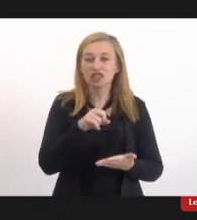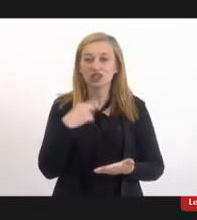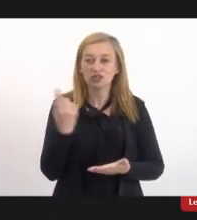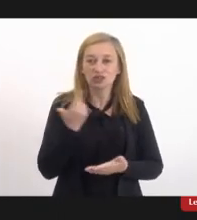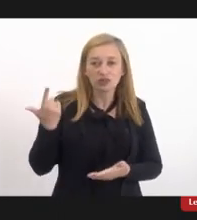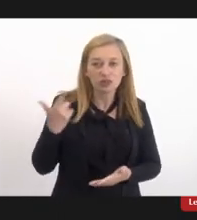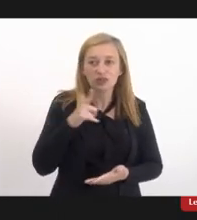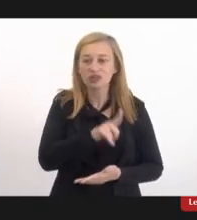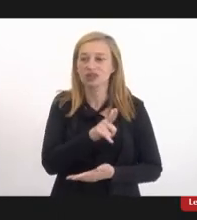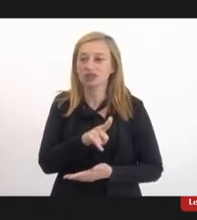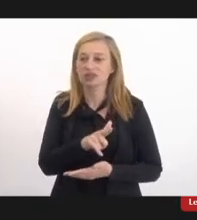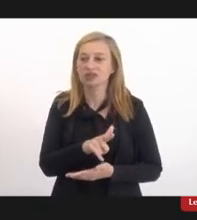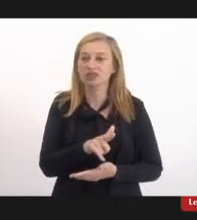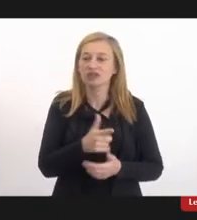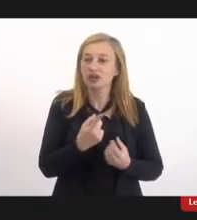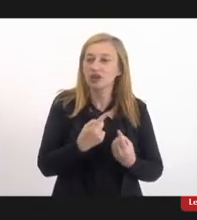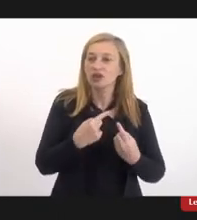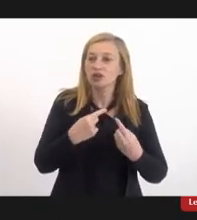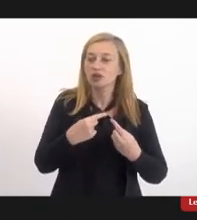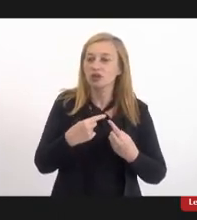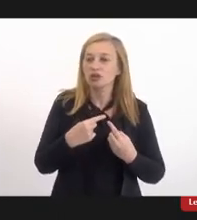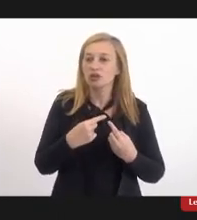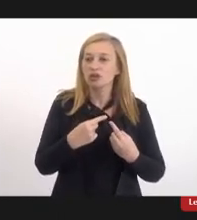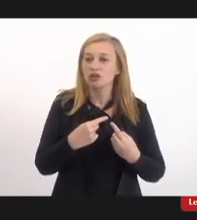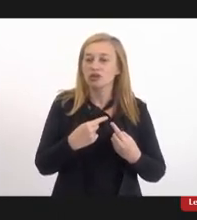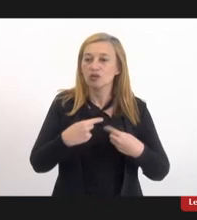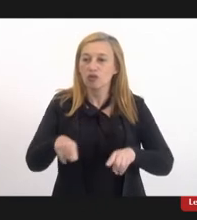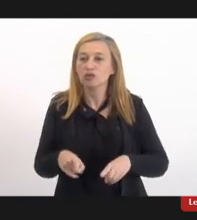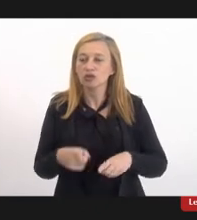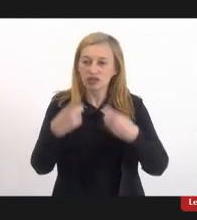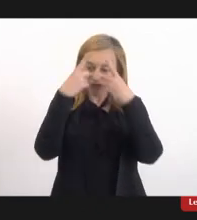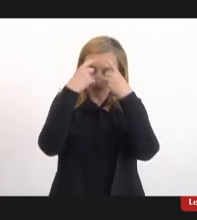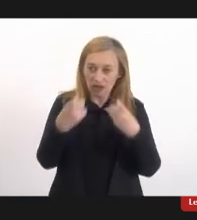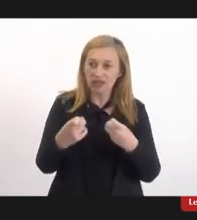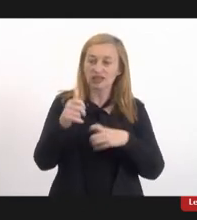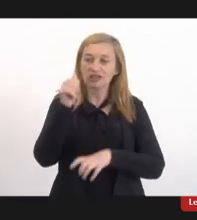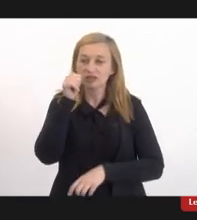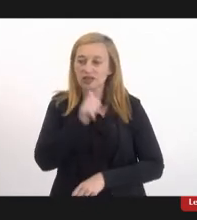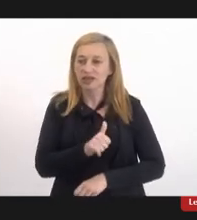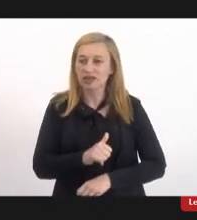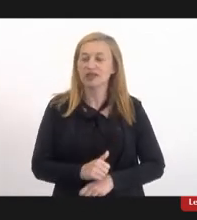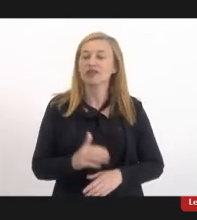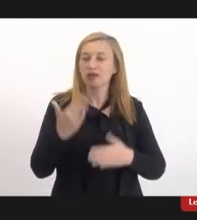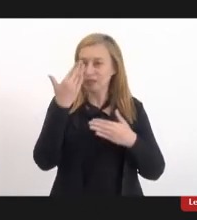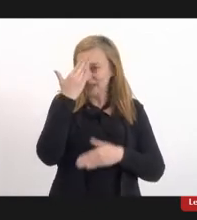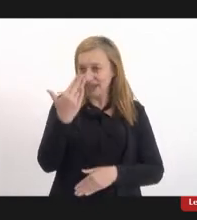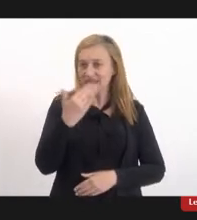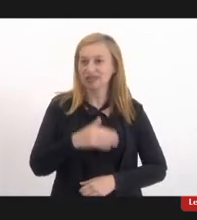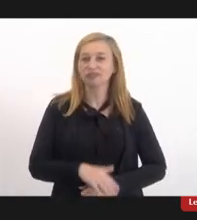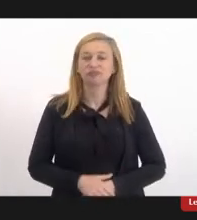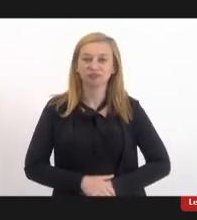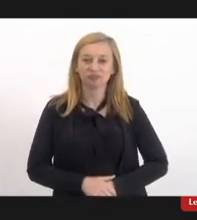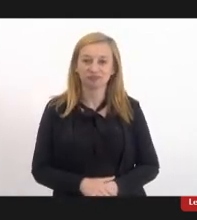vai combater mais a violência contra as mulheres. Muito obrigada.